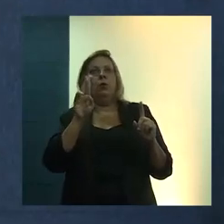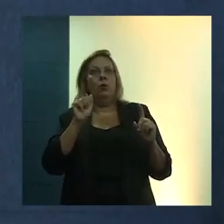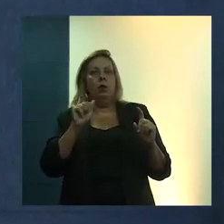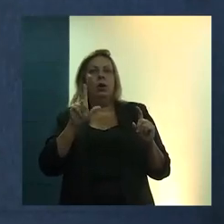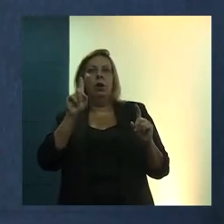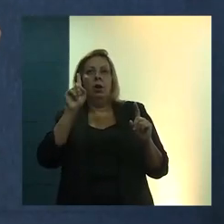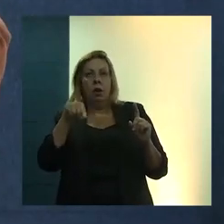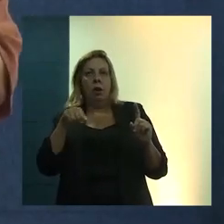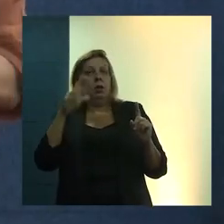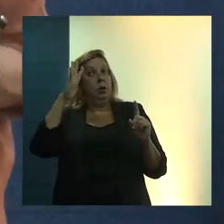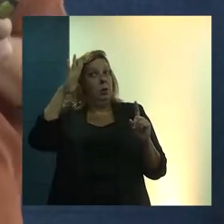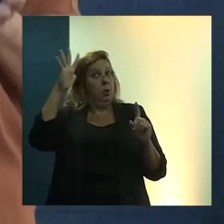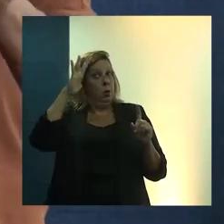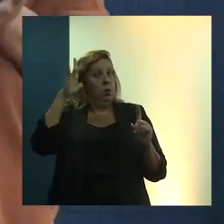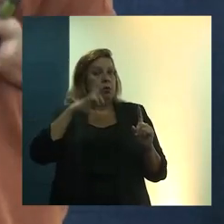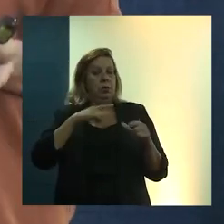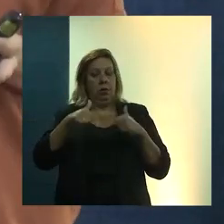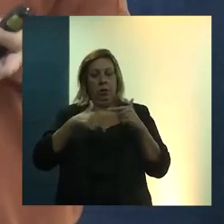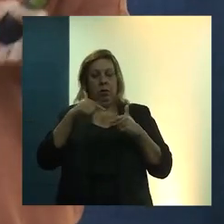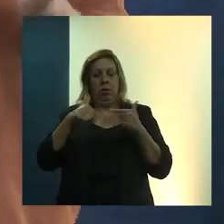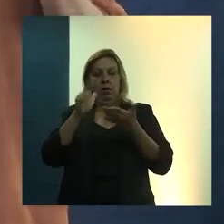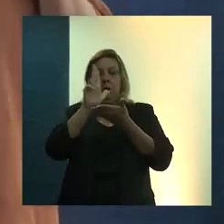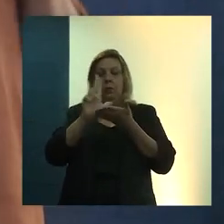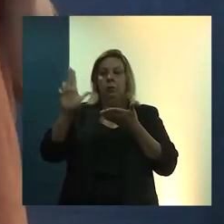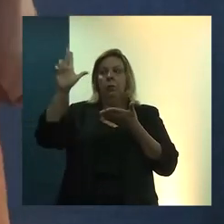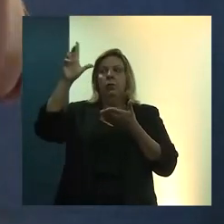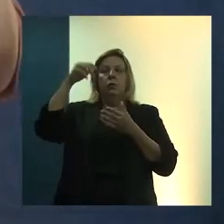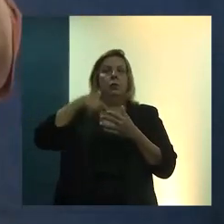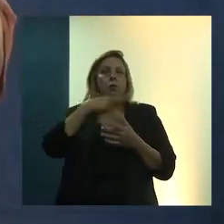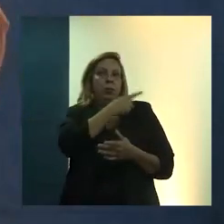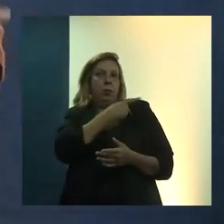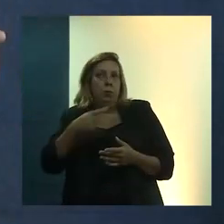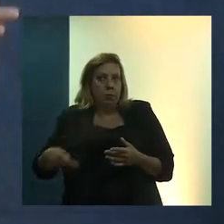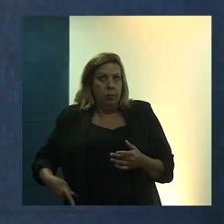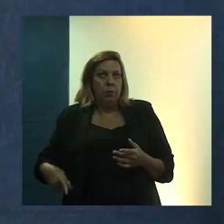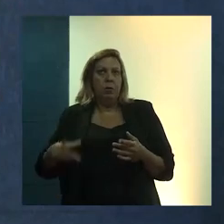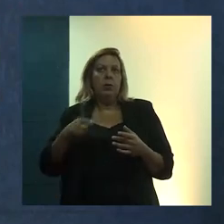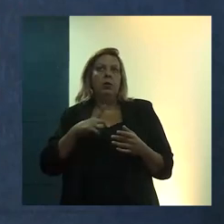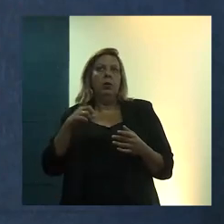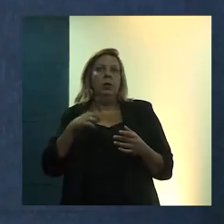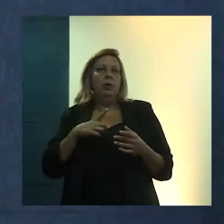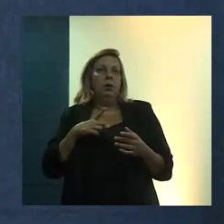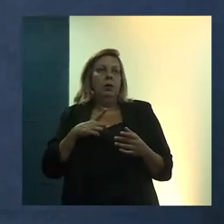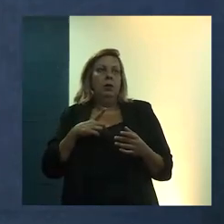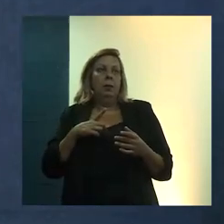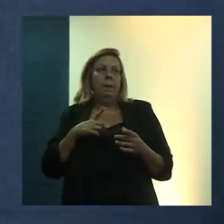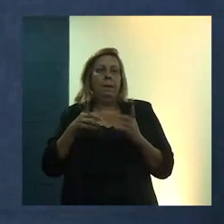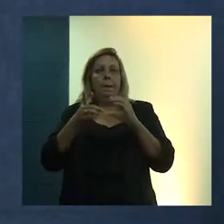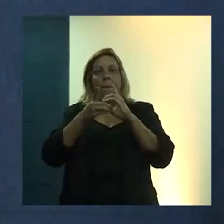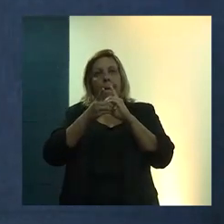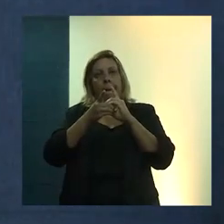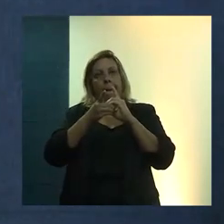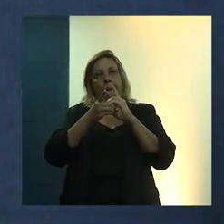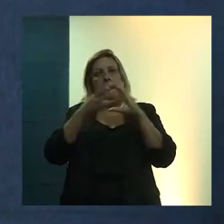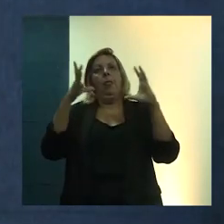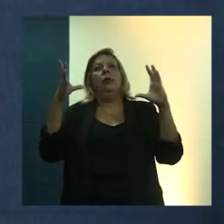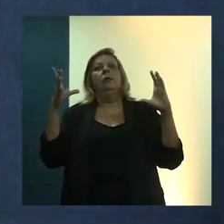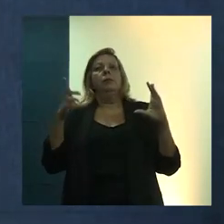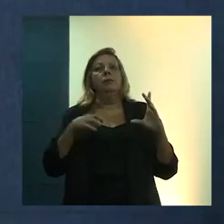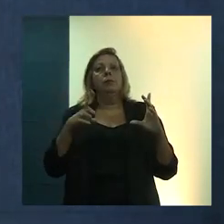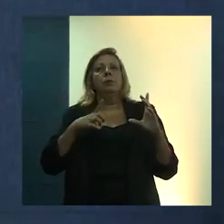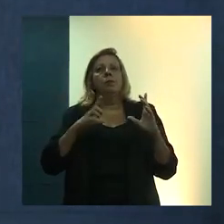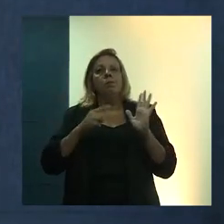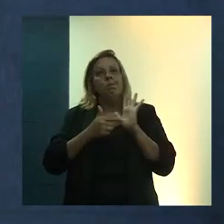possibilidade da universidade pública, como na sua redenção democrática, exatamente nessa